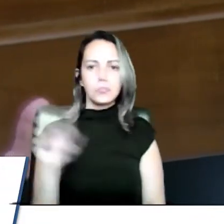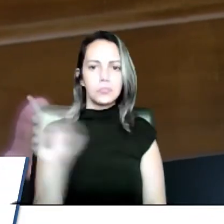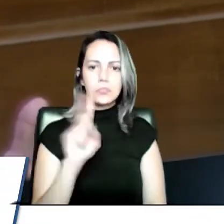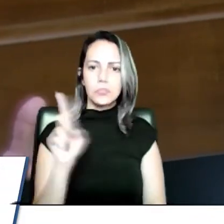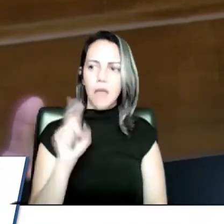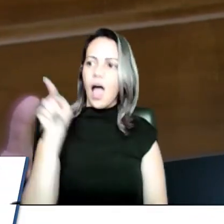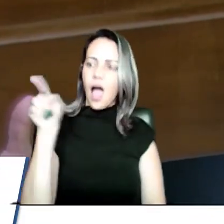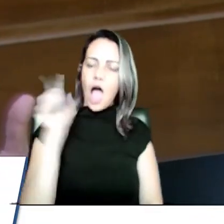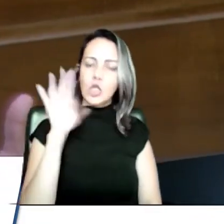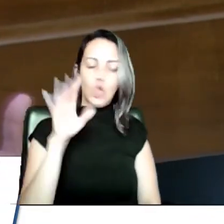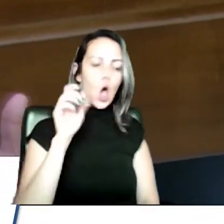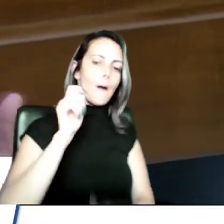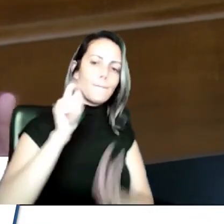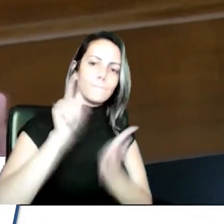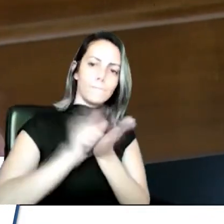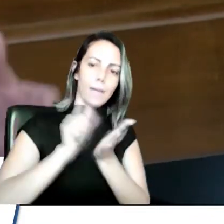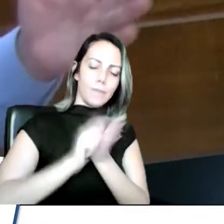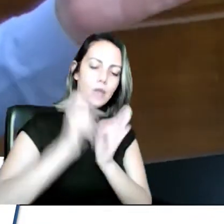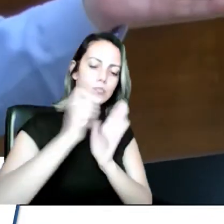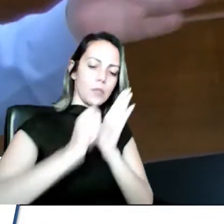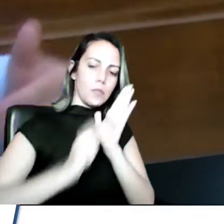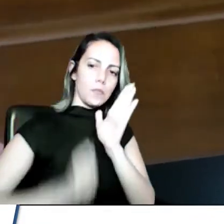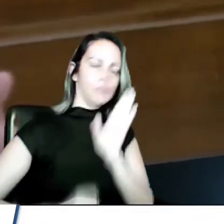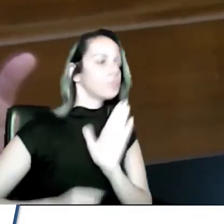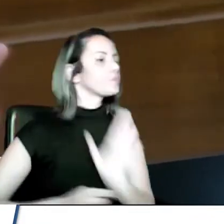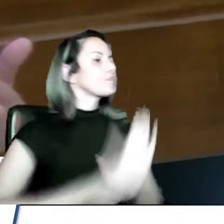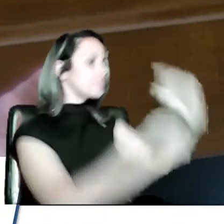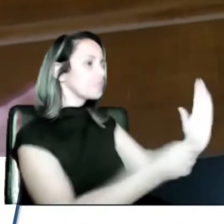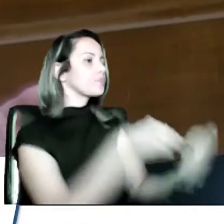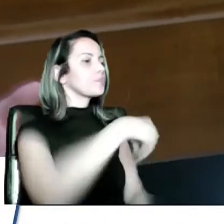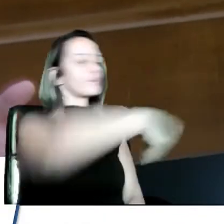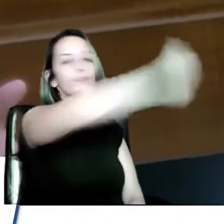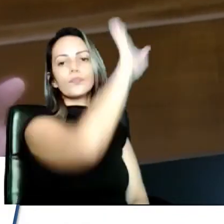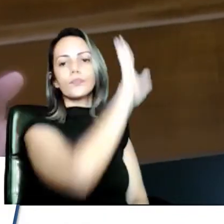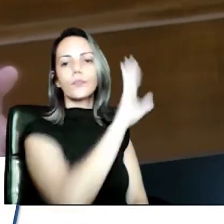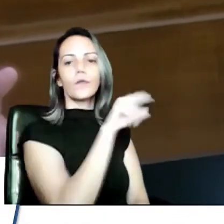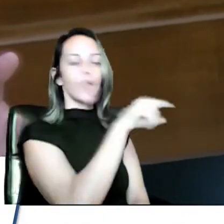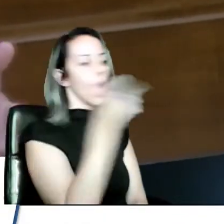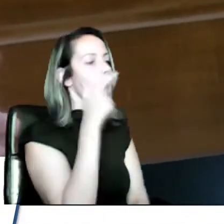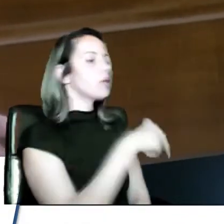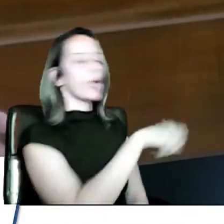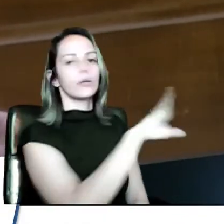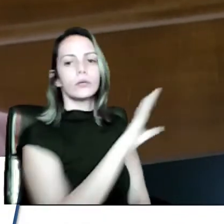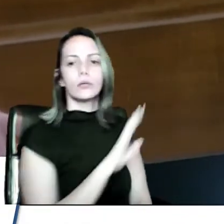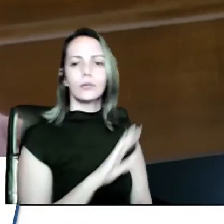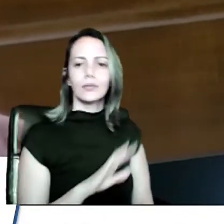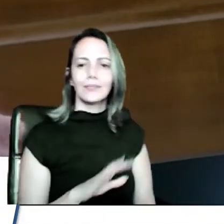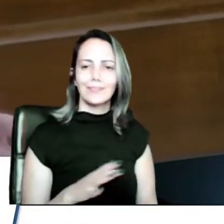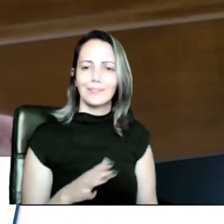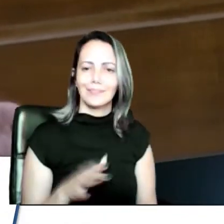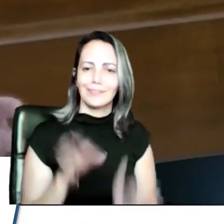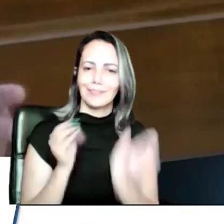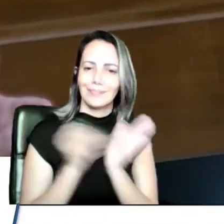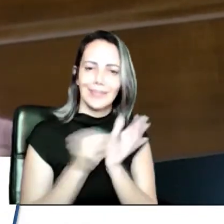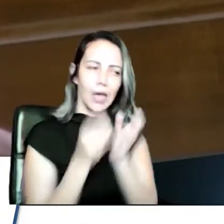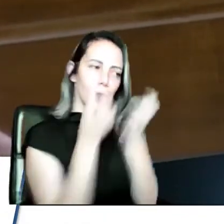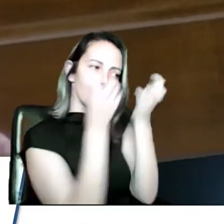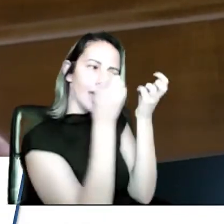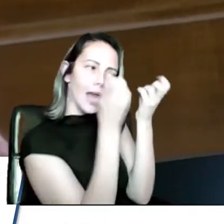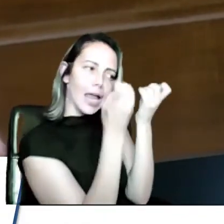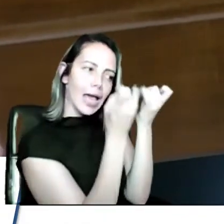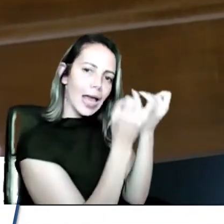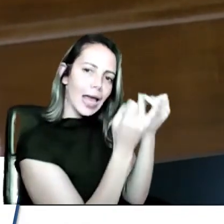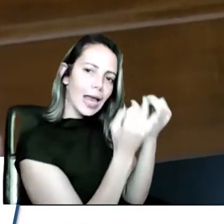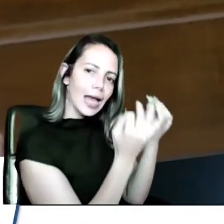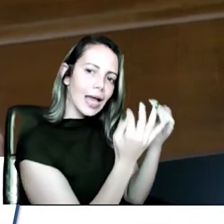coisas vão se agravando dessa maneira. Então, acho que falta o foi falado aqui, boa vontade de quem está prestando serviço, boa vontade